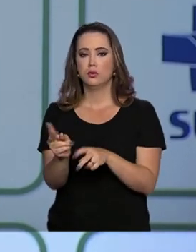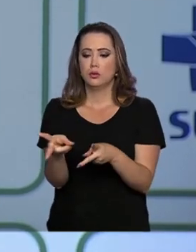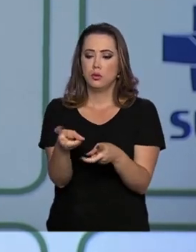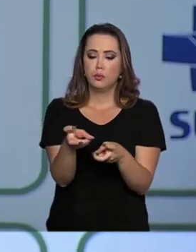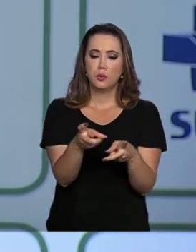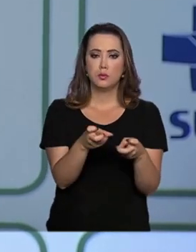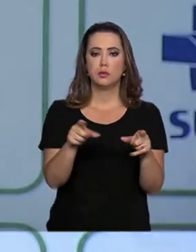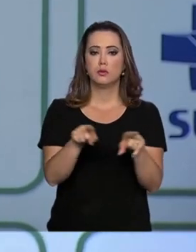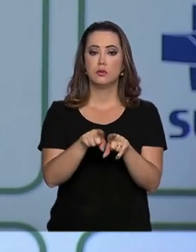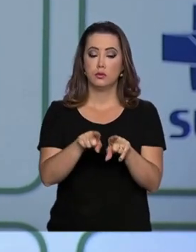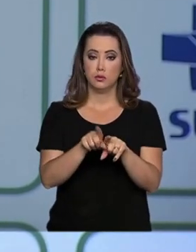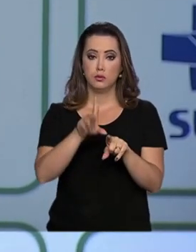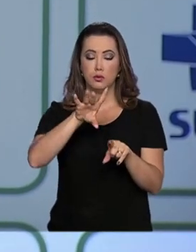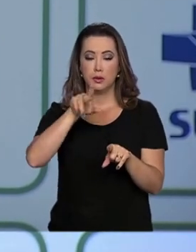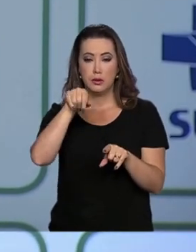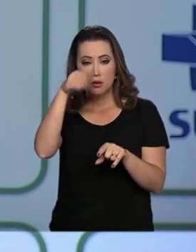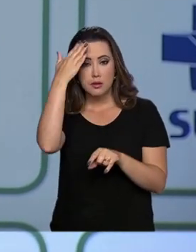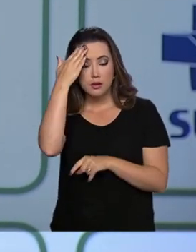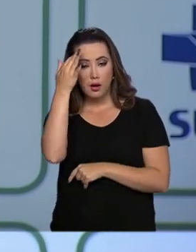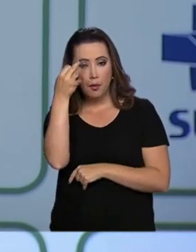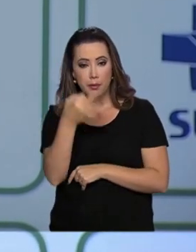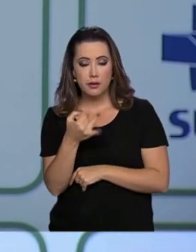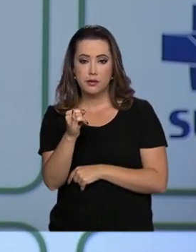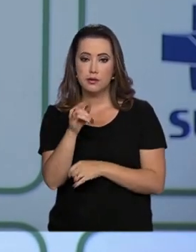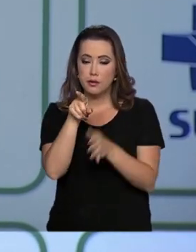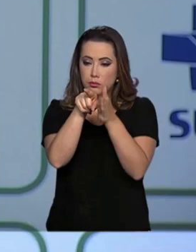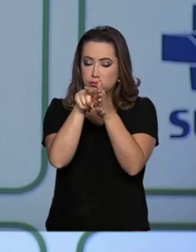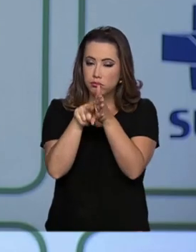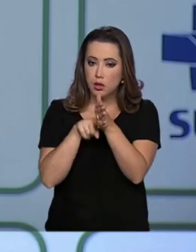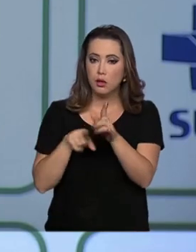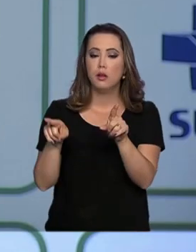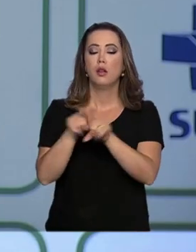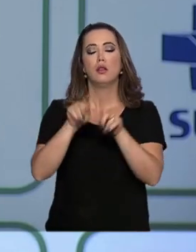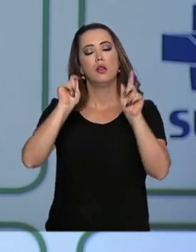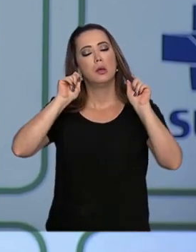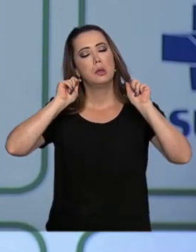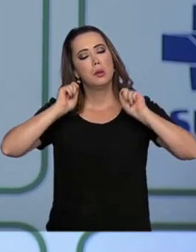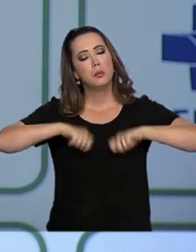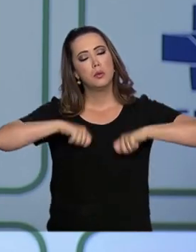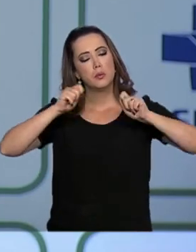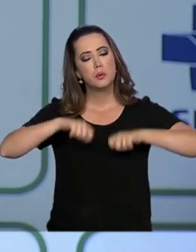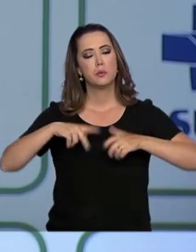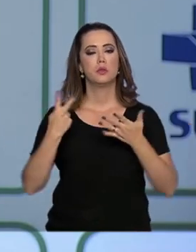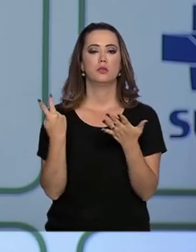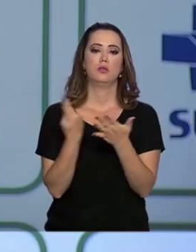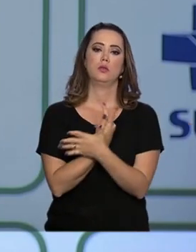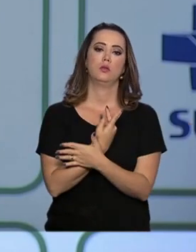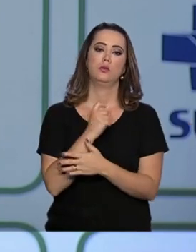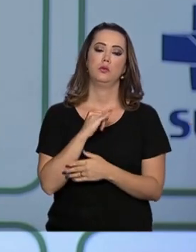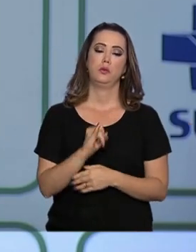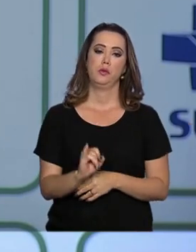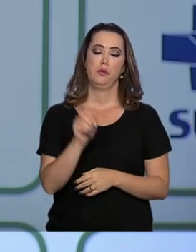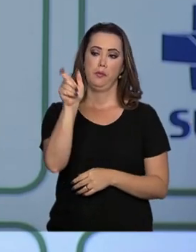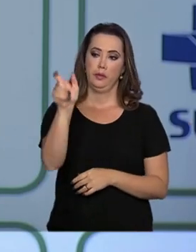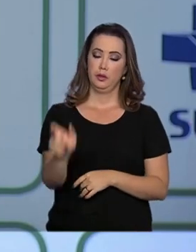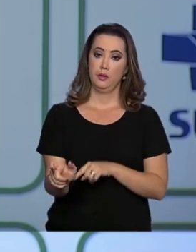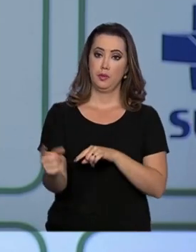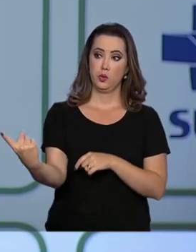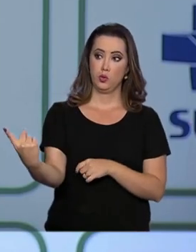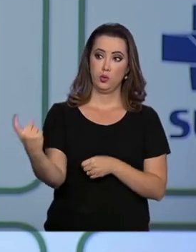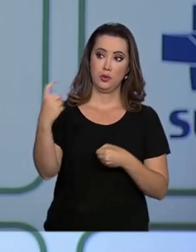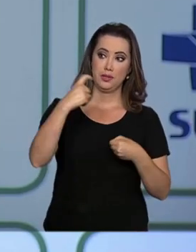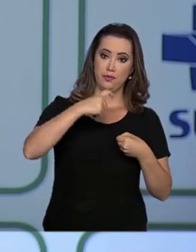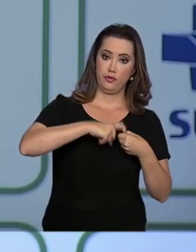e o enquadramento de casos suspeitos também poderá ocorrer quando essas pessoas vierem